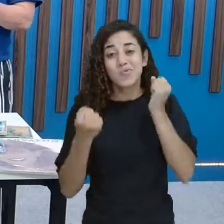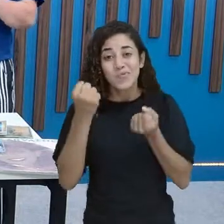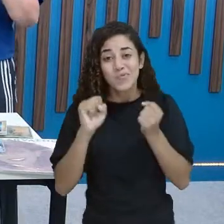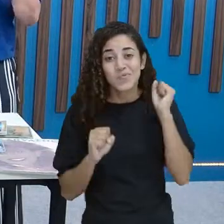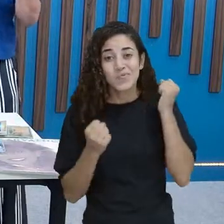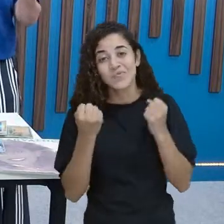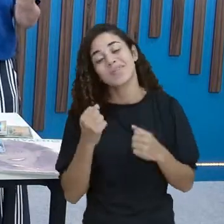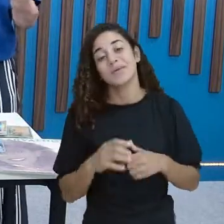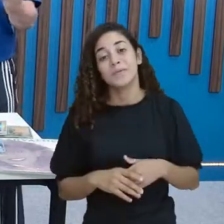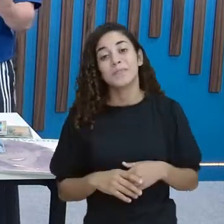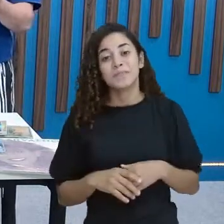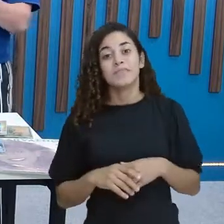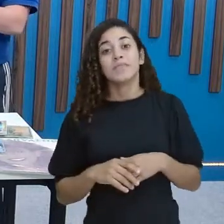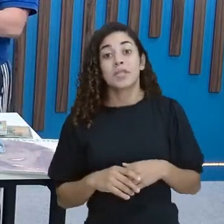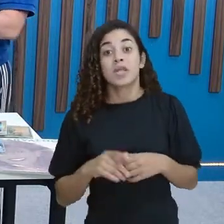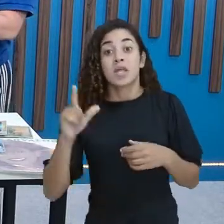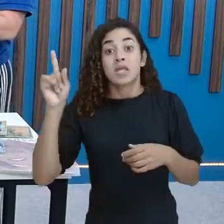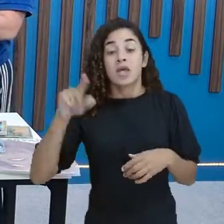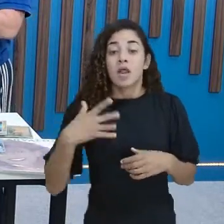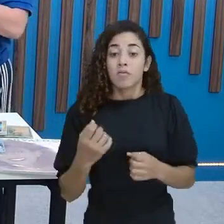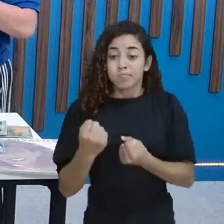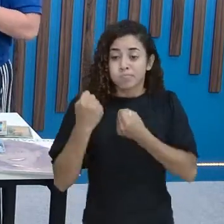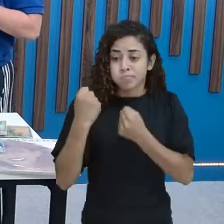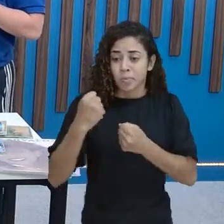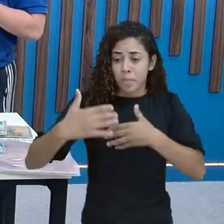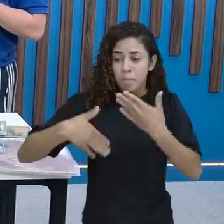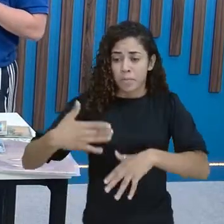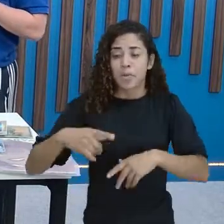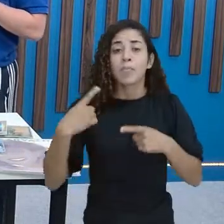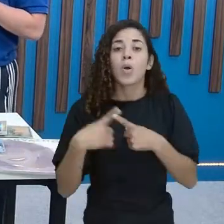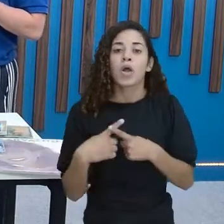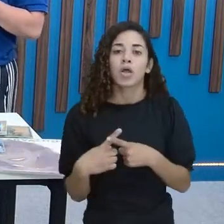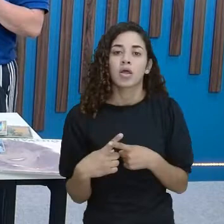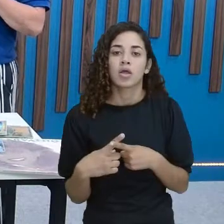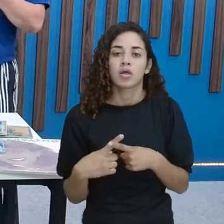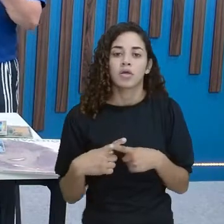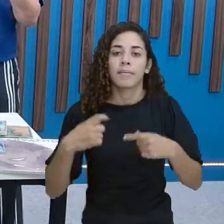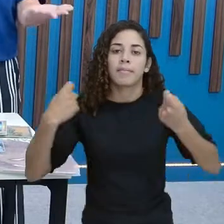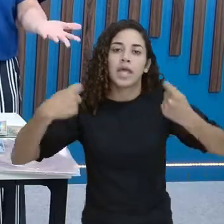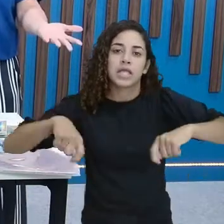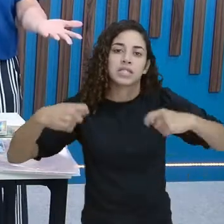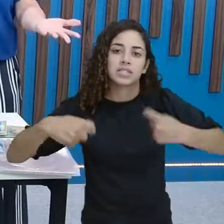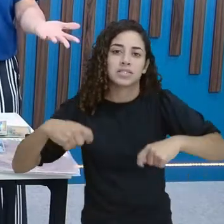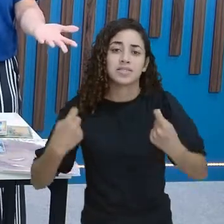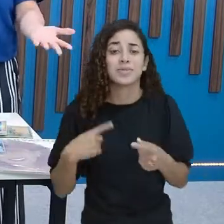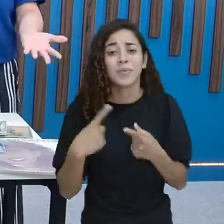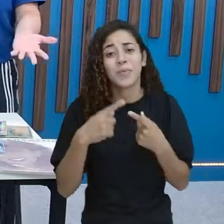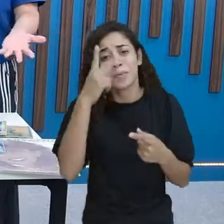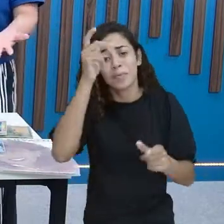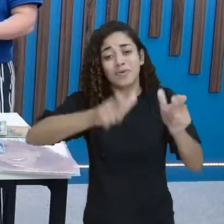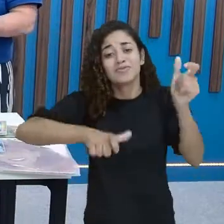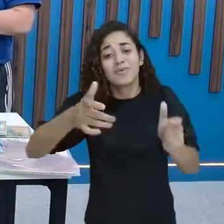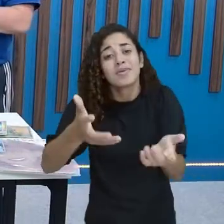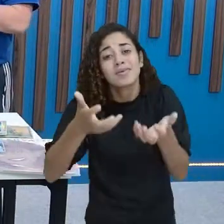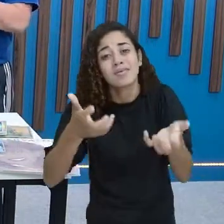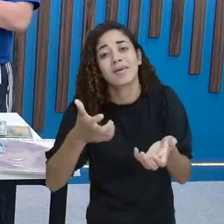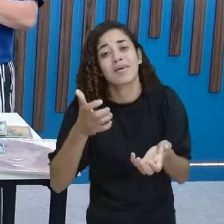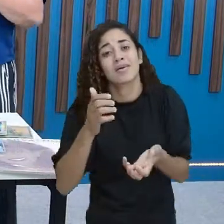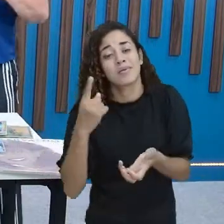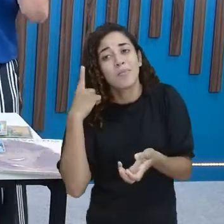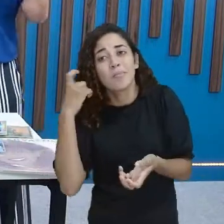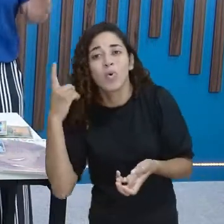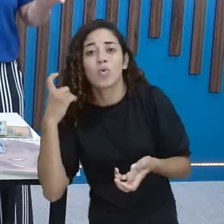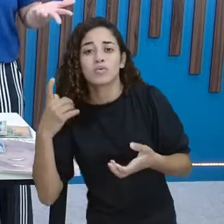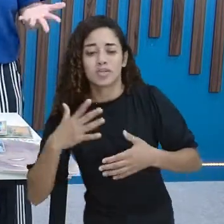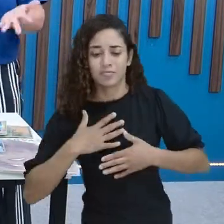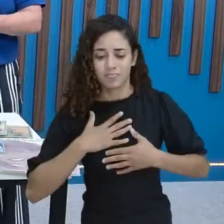se fortaleceu Porque havia necessidade Porque as pessoas Querem ouvir música As pessoas querem dançar